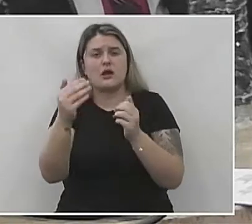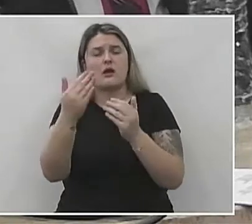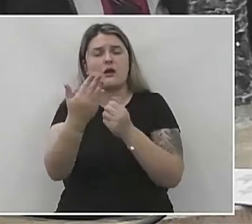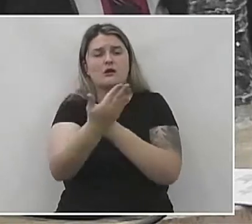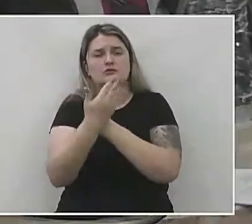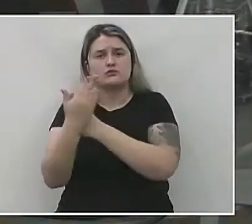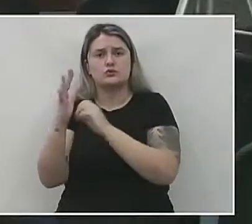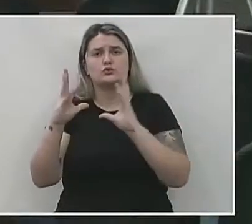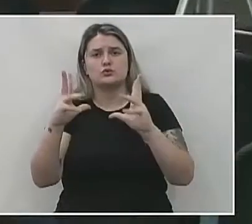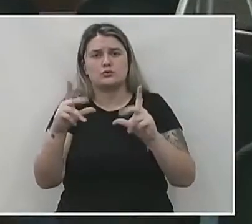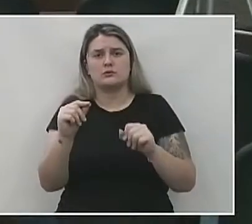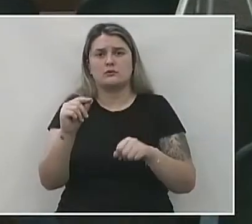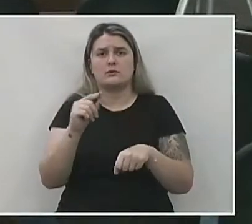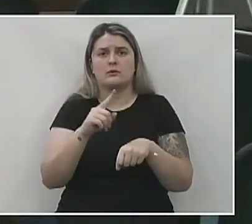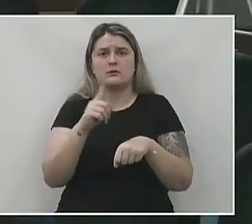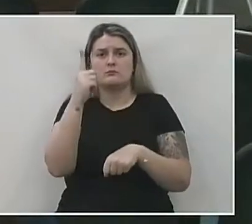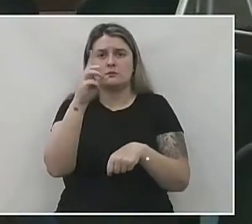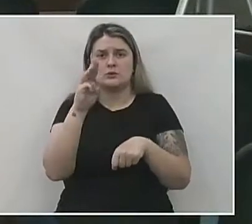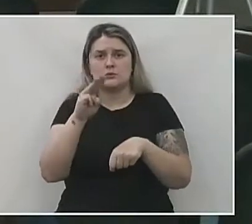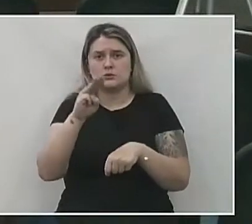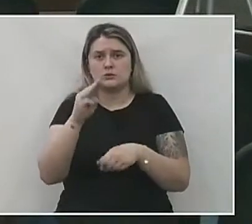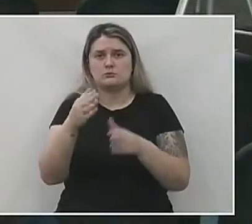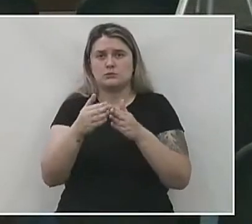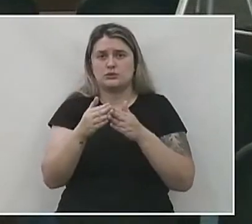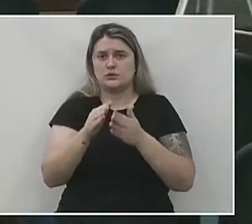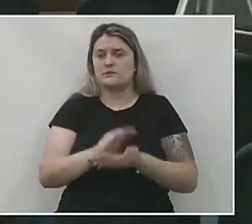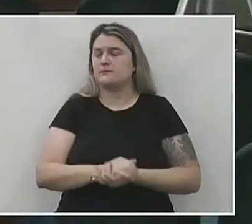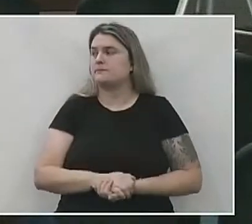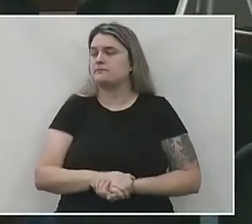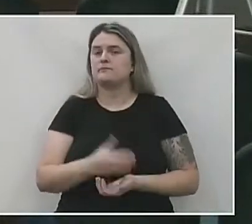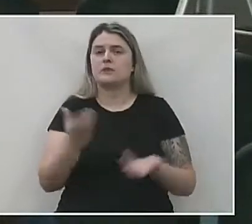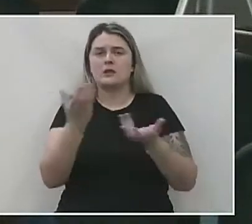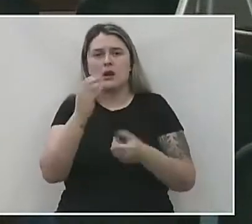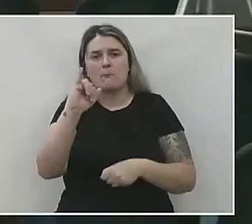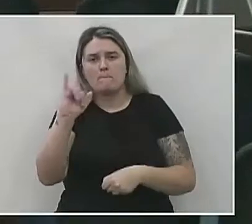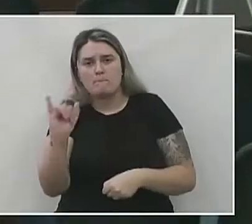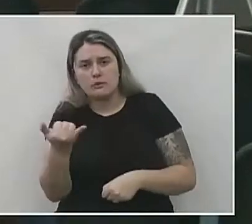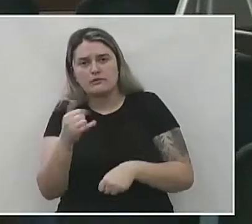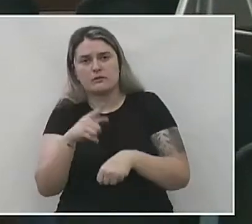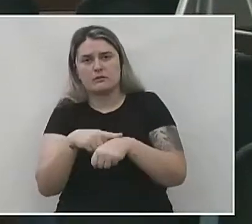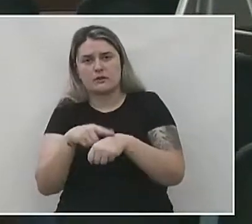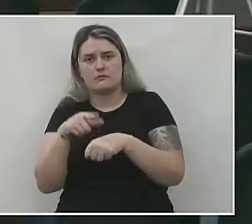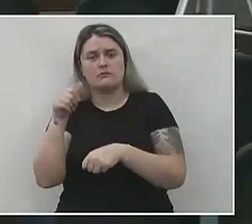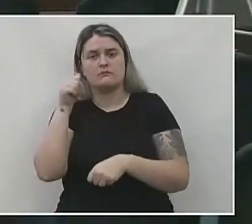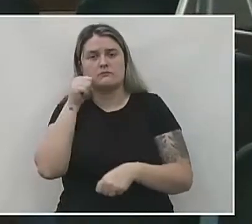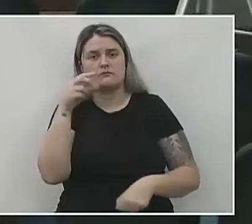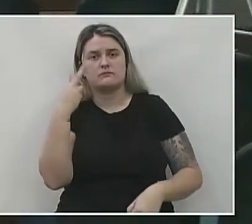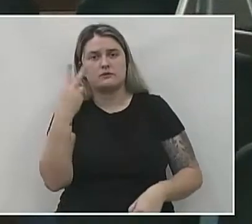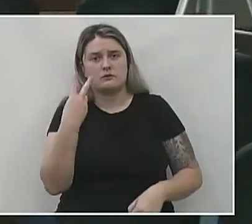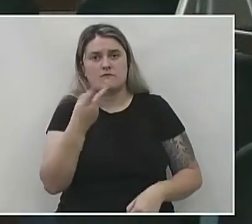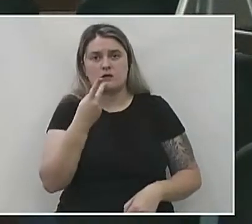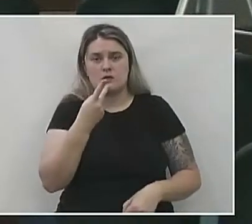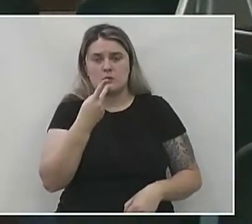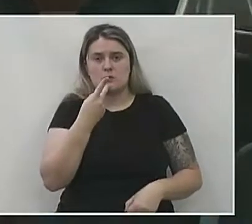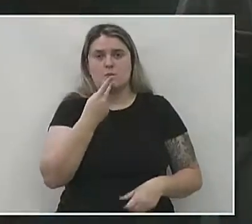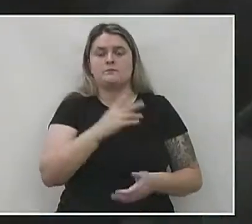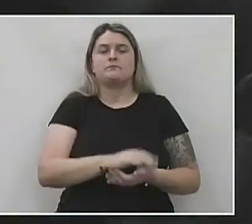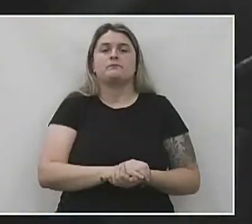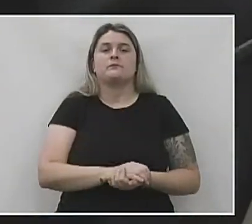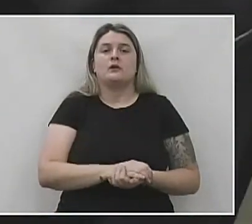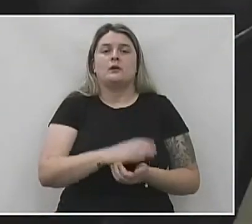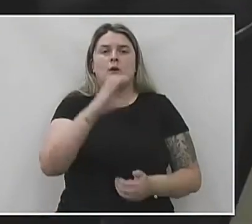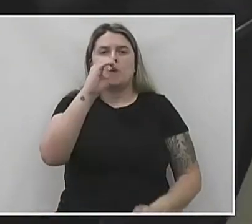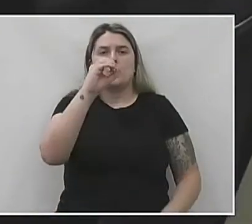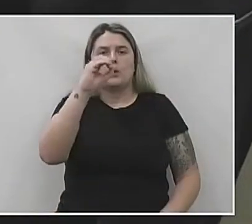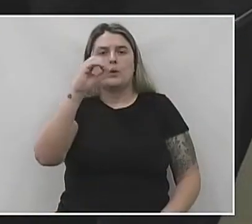Obrigada e boa noite. Ah, pode. Eu quero aproveitar o gancho da nobre vereadora ali sobre a situação lá da copertragem.